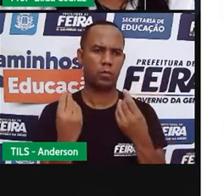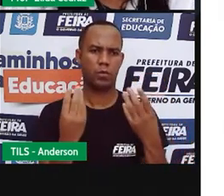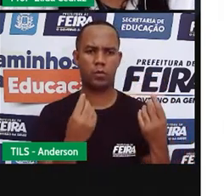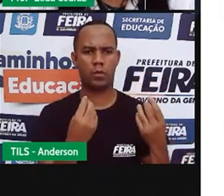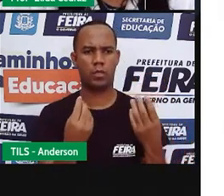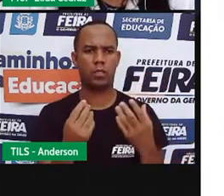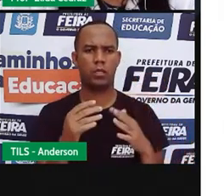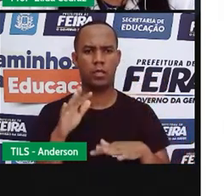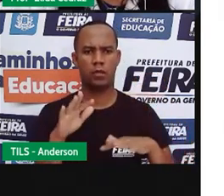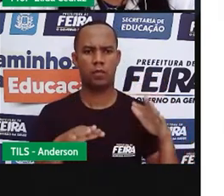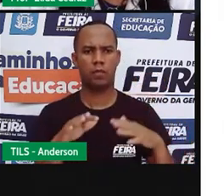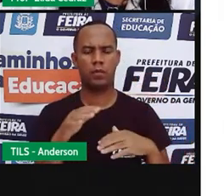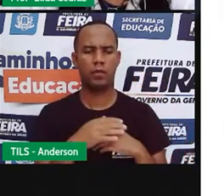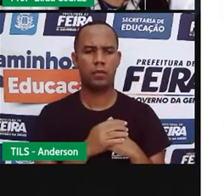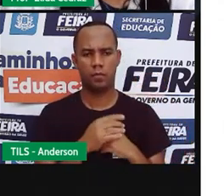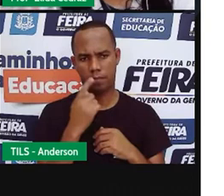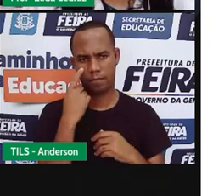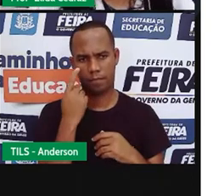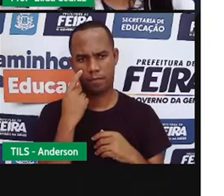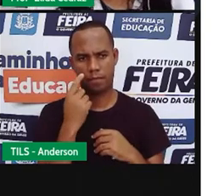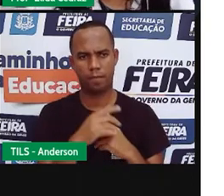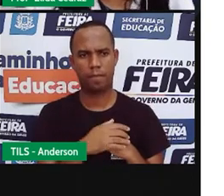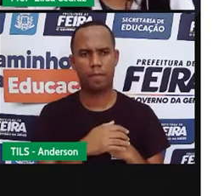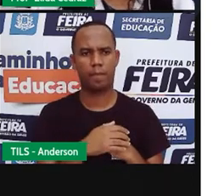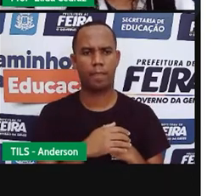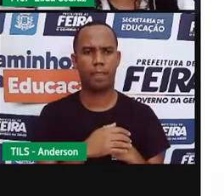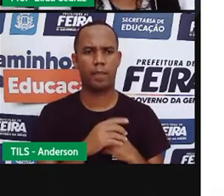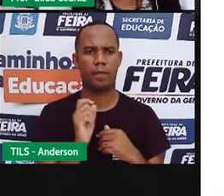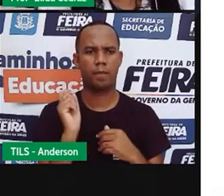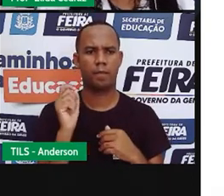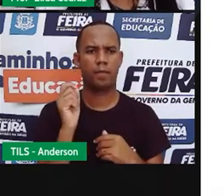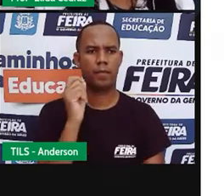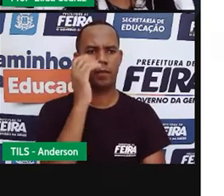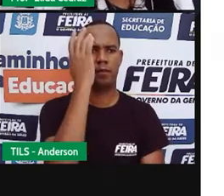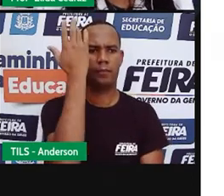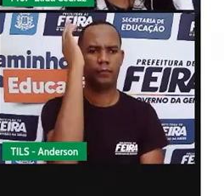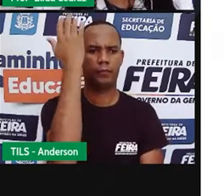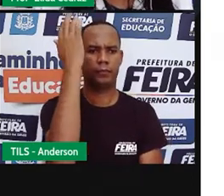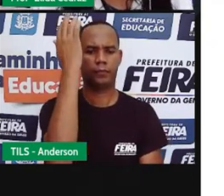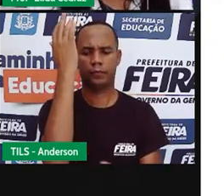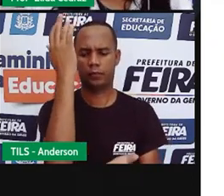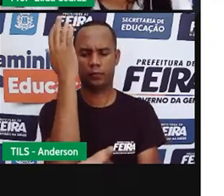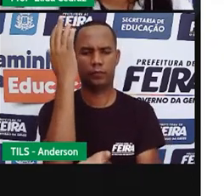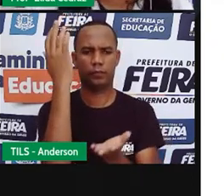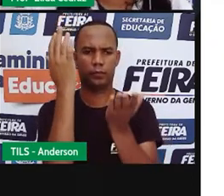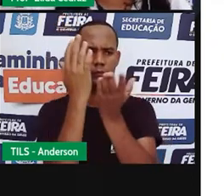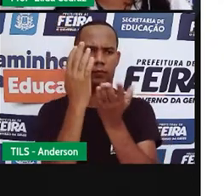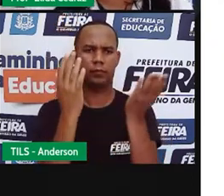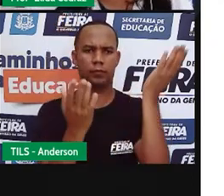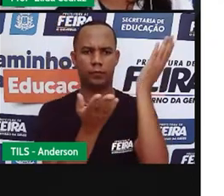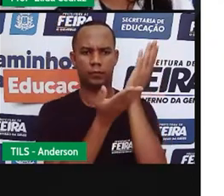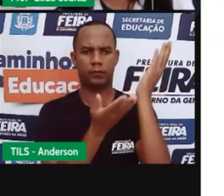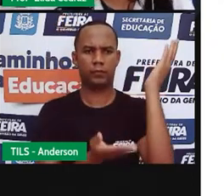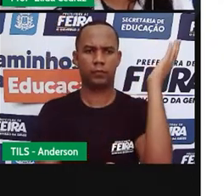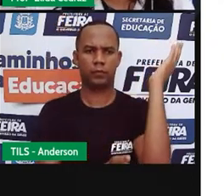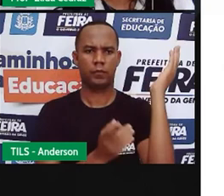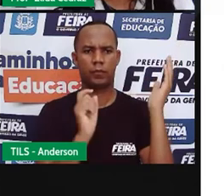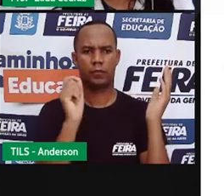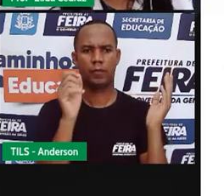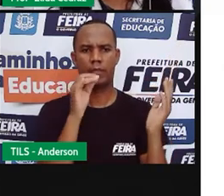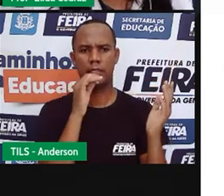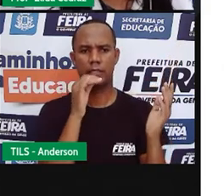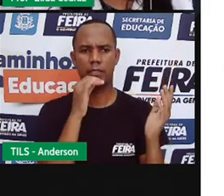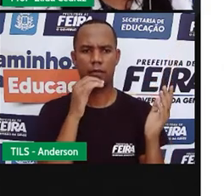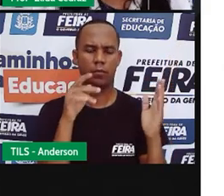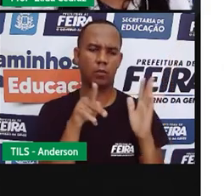específica para a madeira aquela madeira ela é de reclorestamento ninguém vai derrubar uma árvore